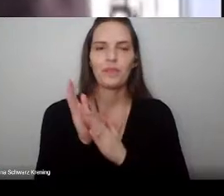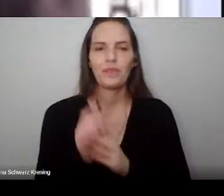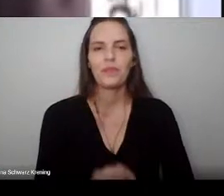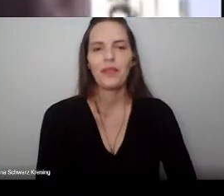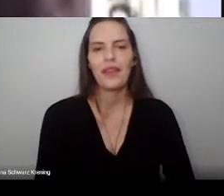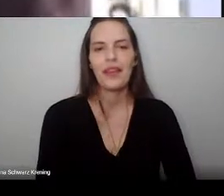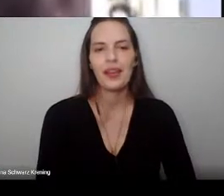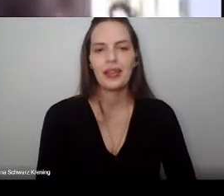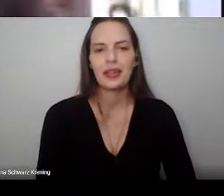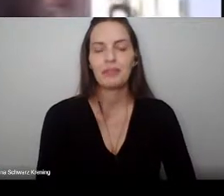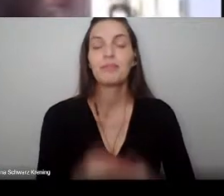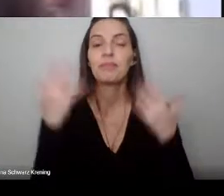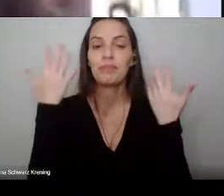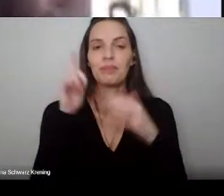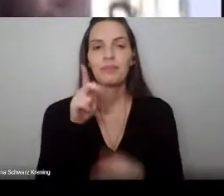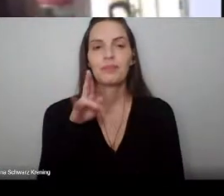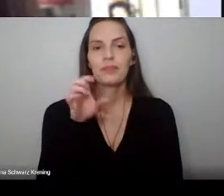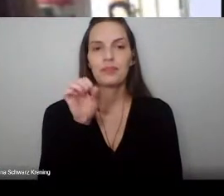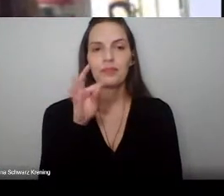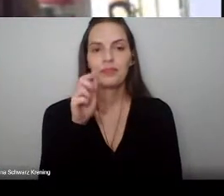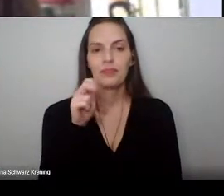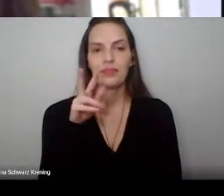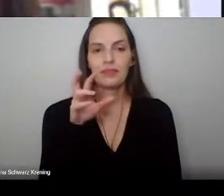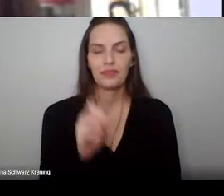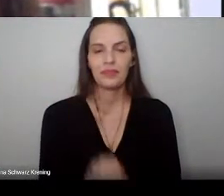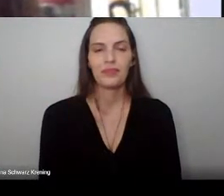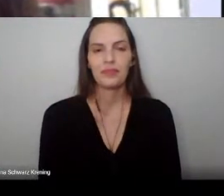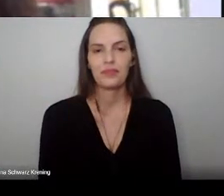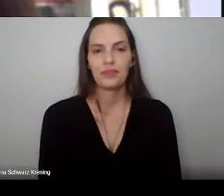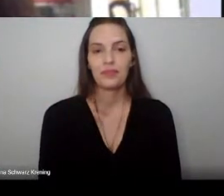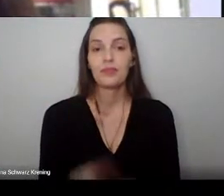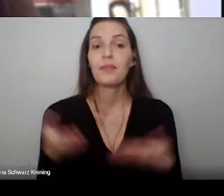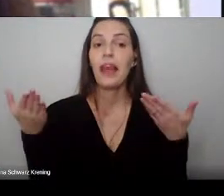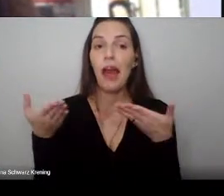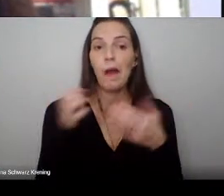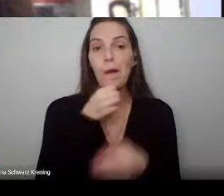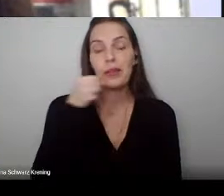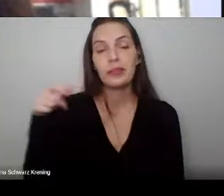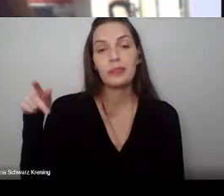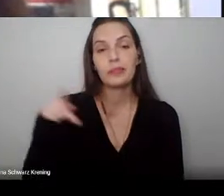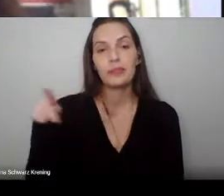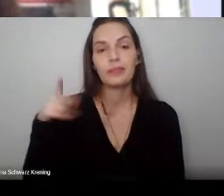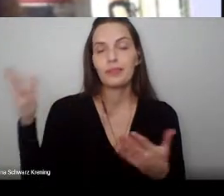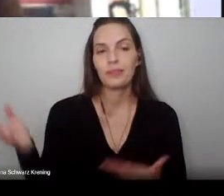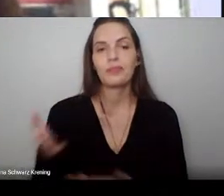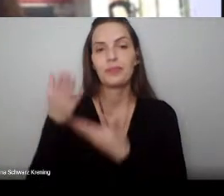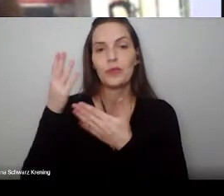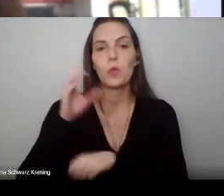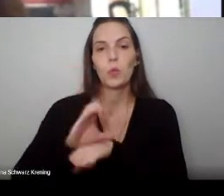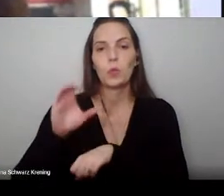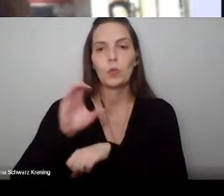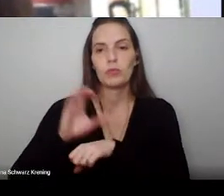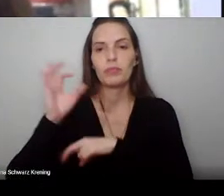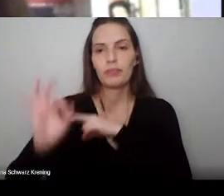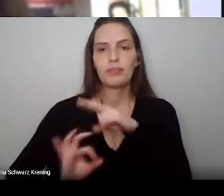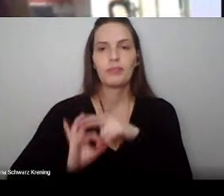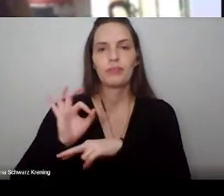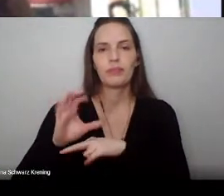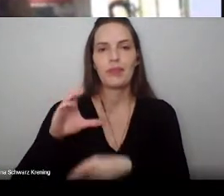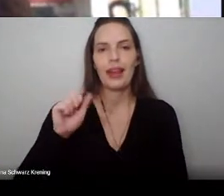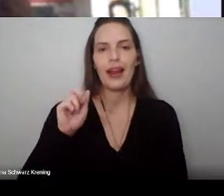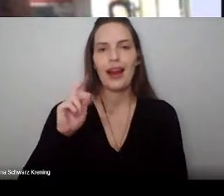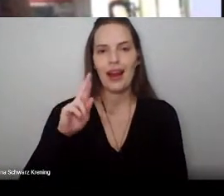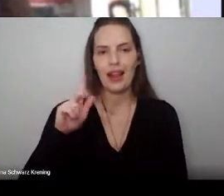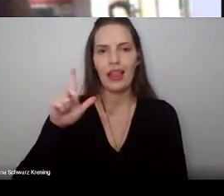Parabéns, Gustavo. Ouviremos agora a professora homenageada do curso de Física Médica, professora Carla Diniz